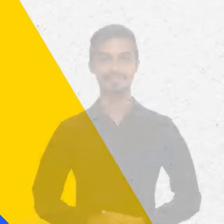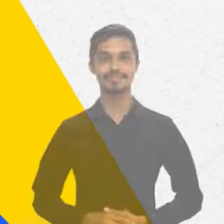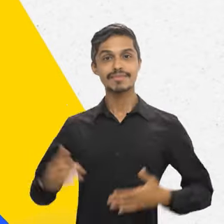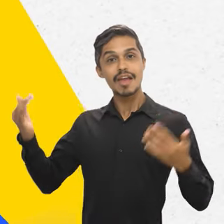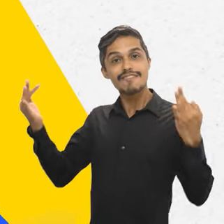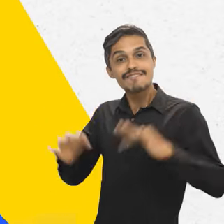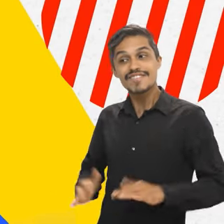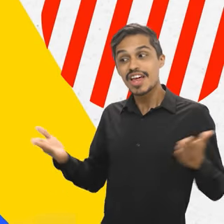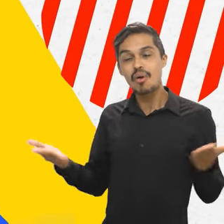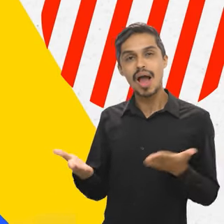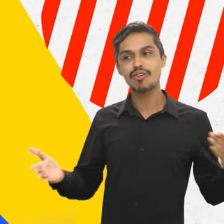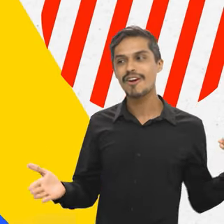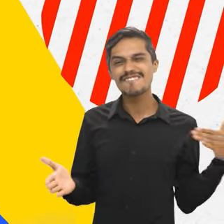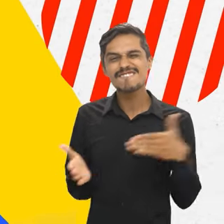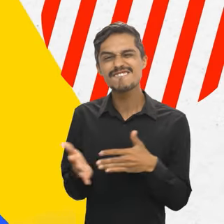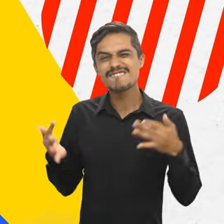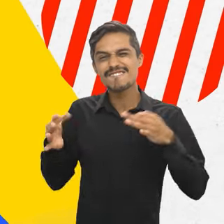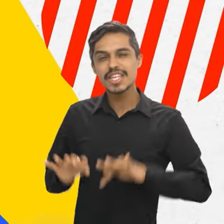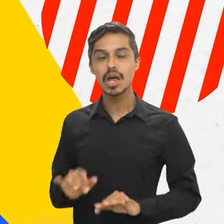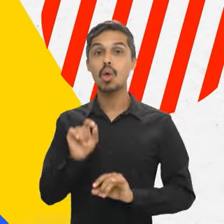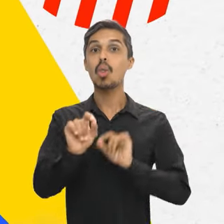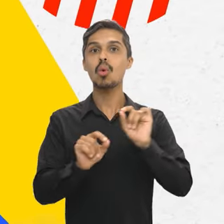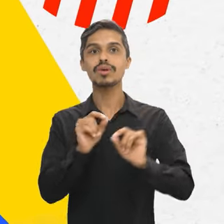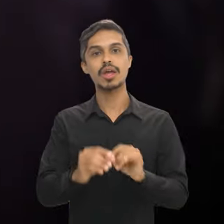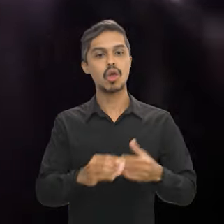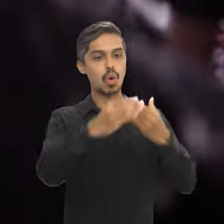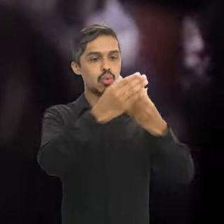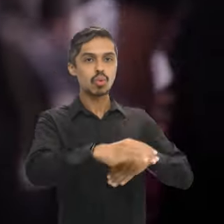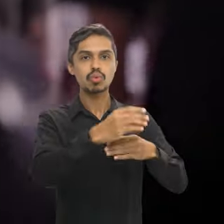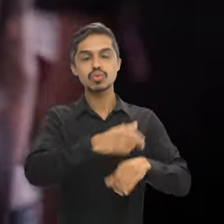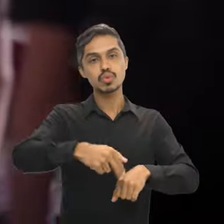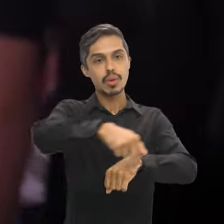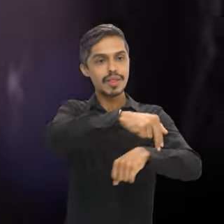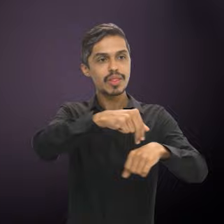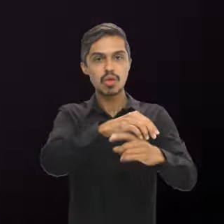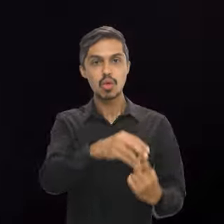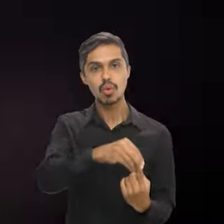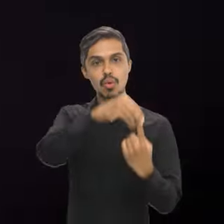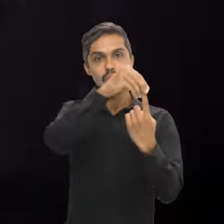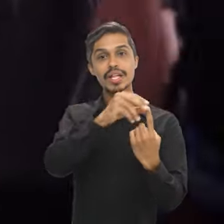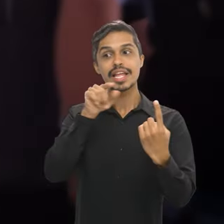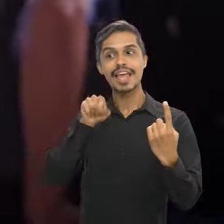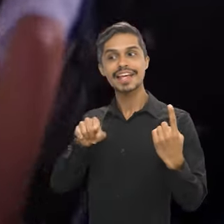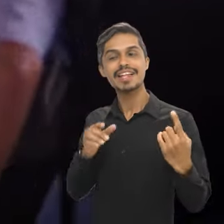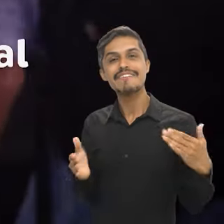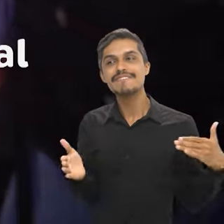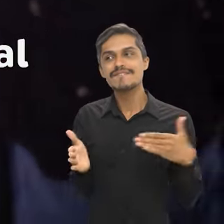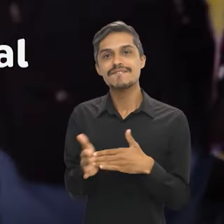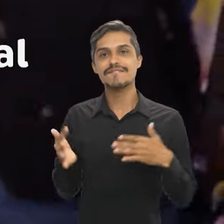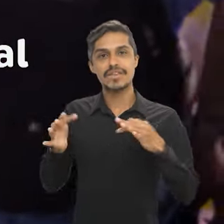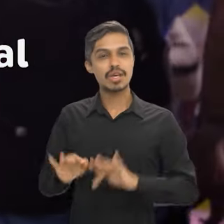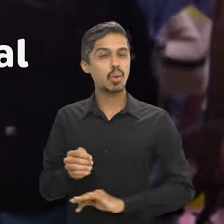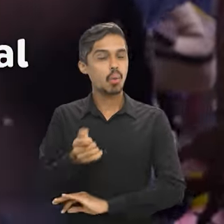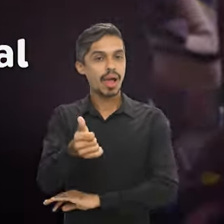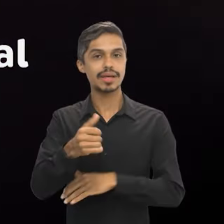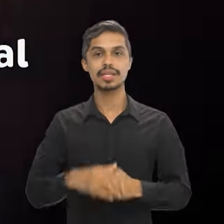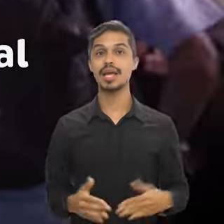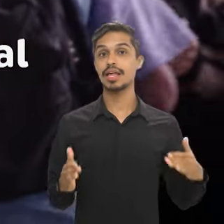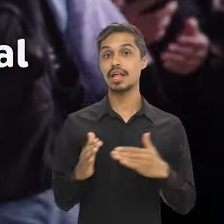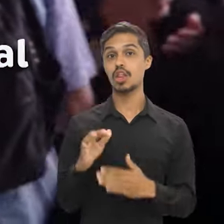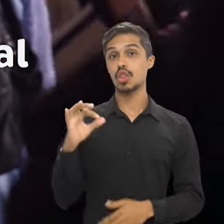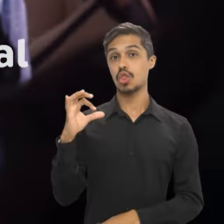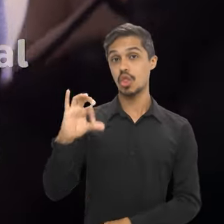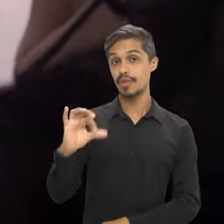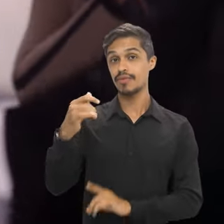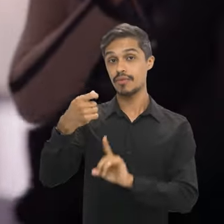É reta final! O prazo para se inscrever no concurso público nacional unificado está chegando ao fim. Vai até o dia 9